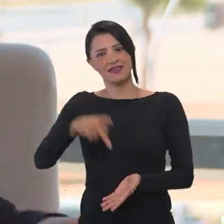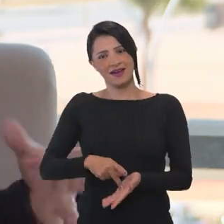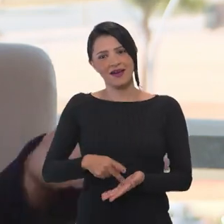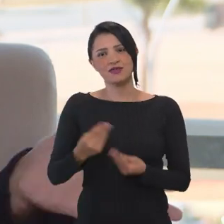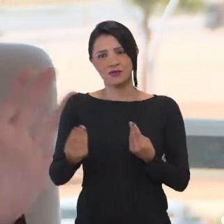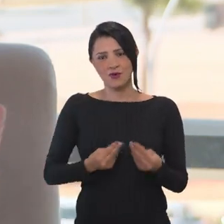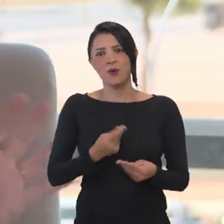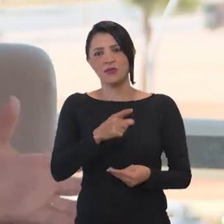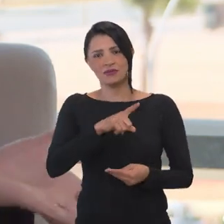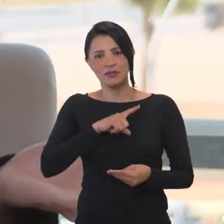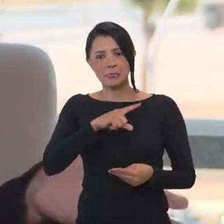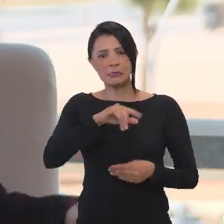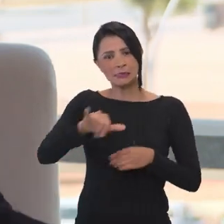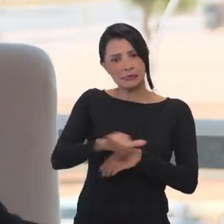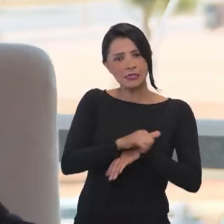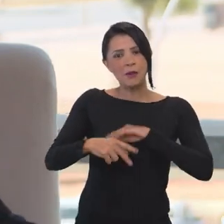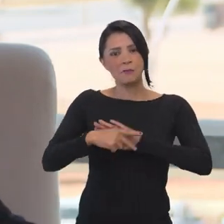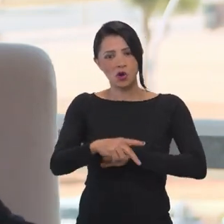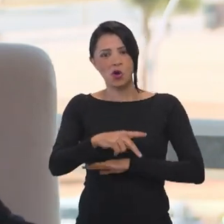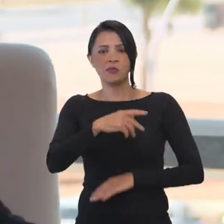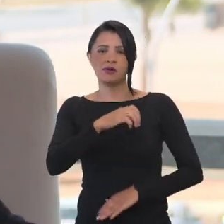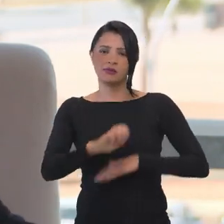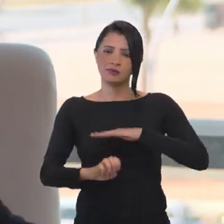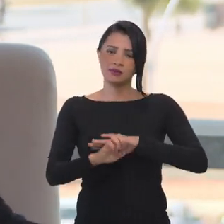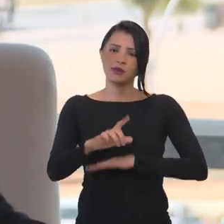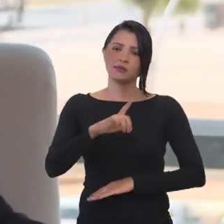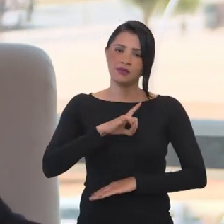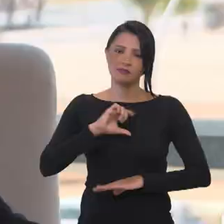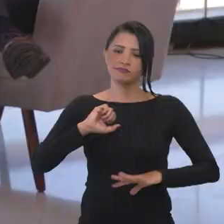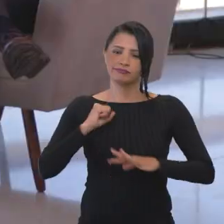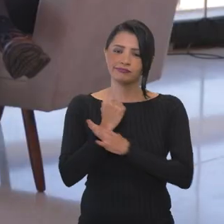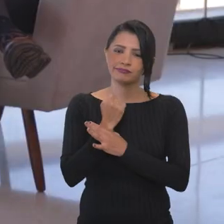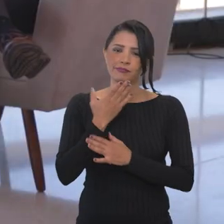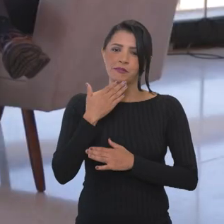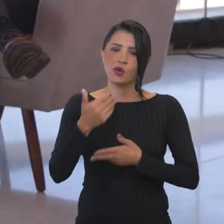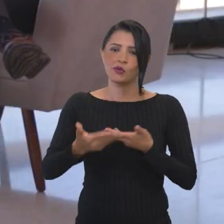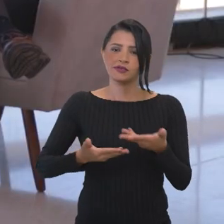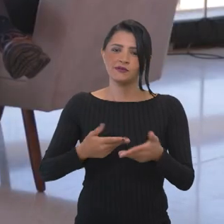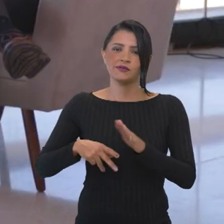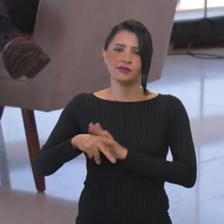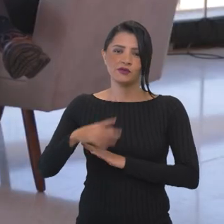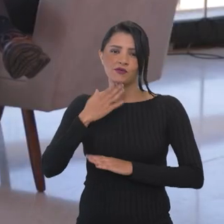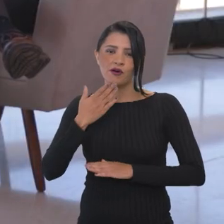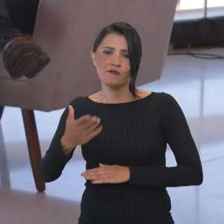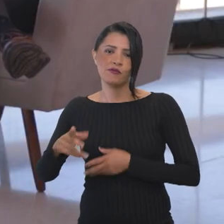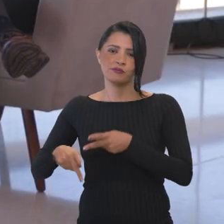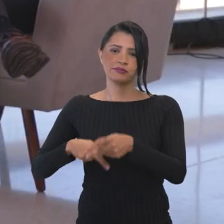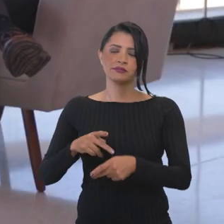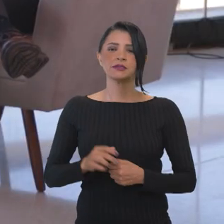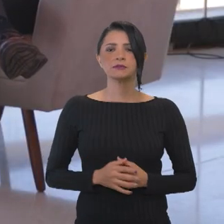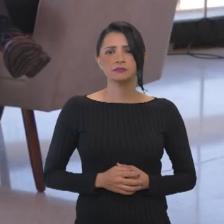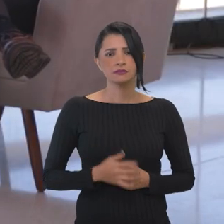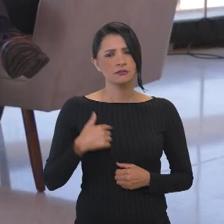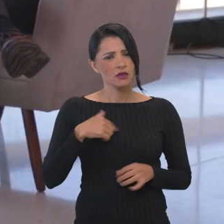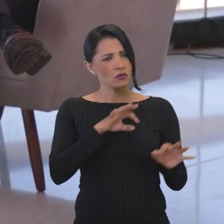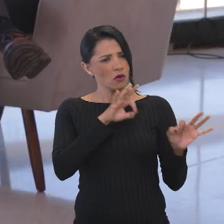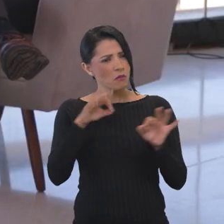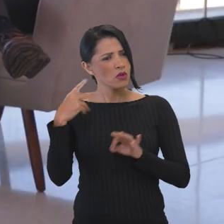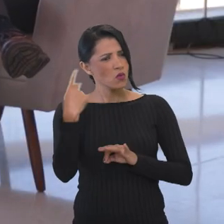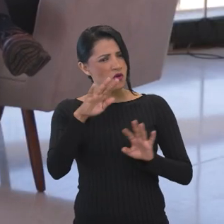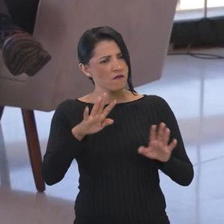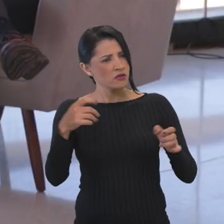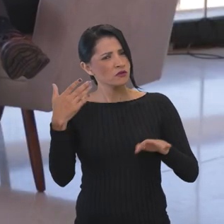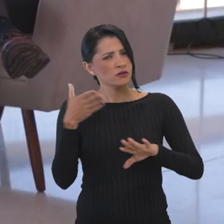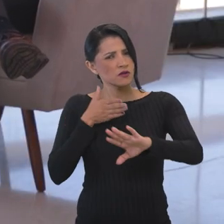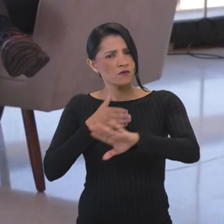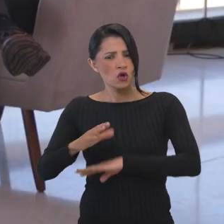ponta a partir desses grandes instrumentos que o Estado tem para garantir melhores serviços para a população. Eu acompanhei um evento que a